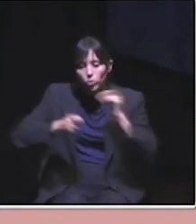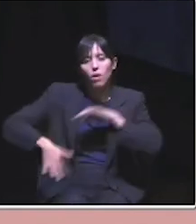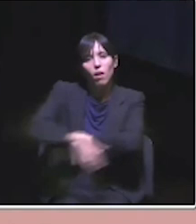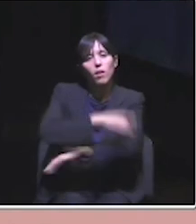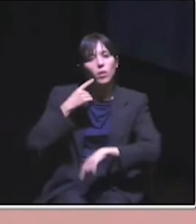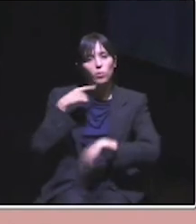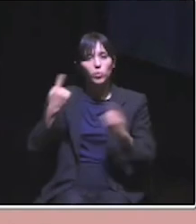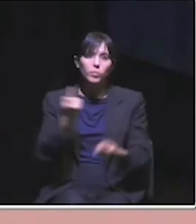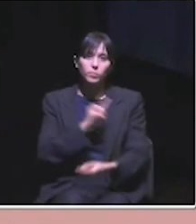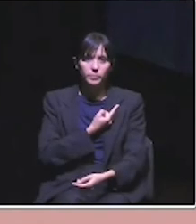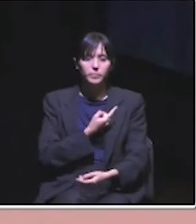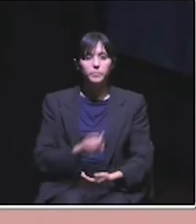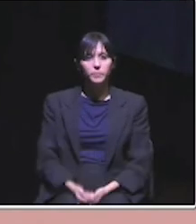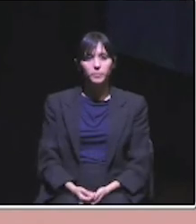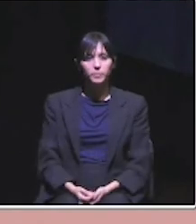público.